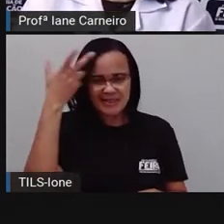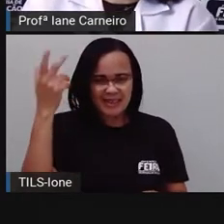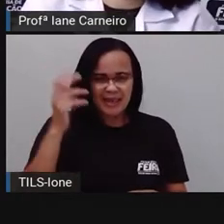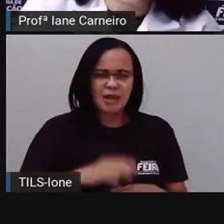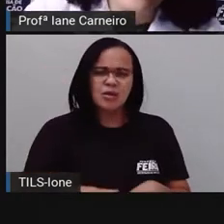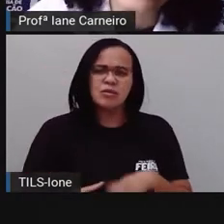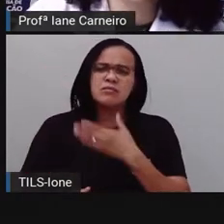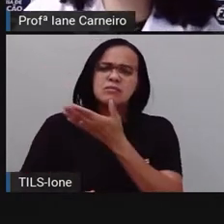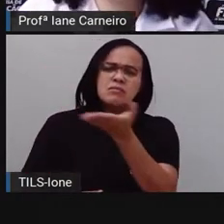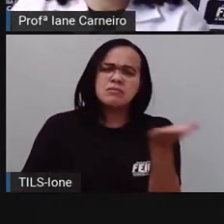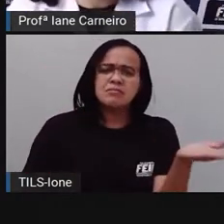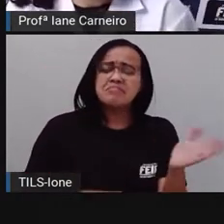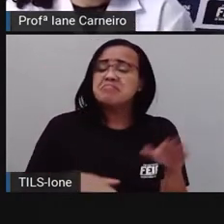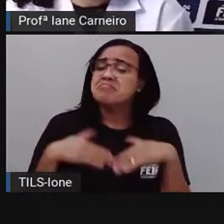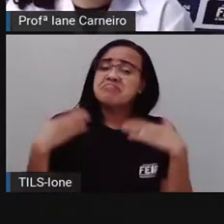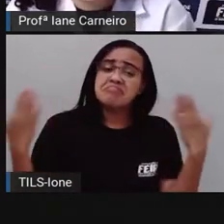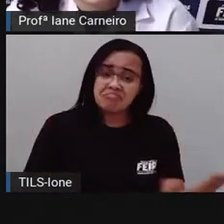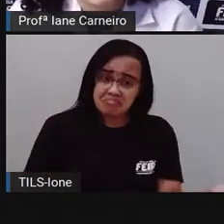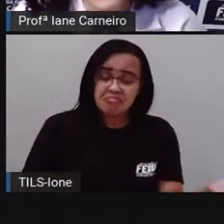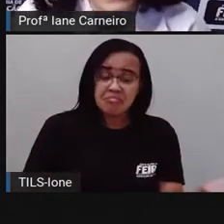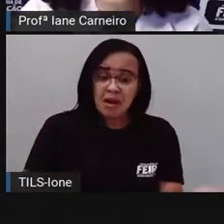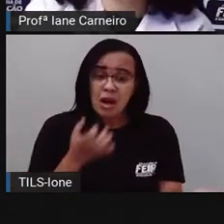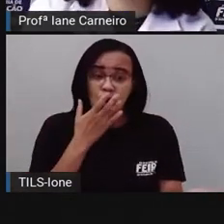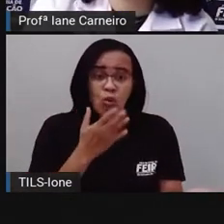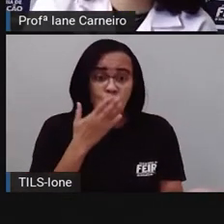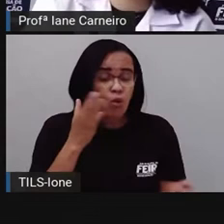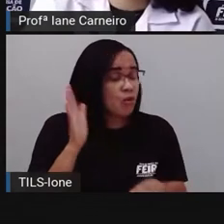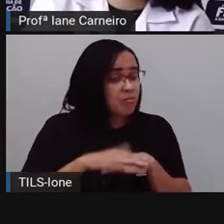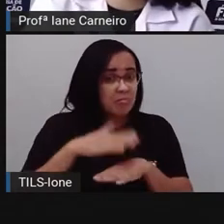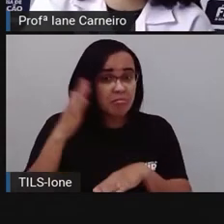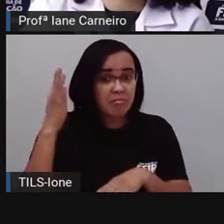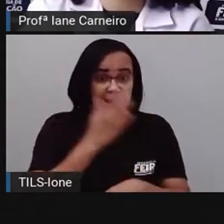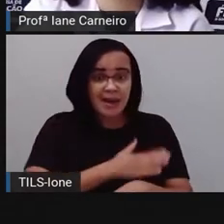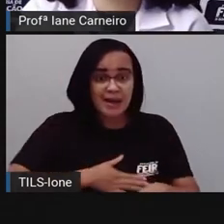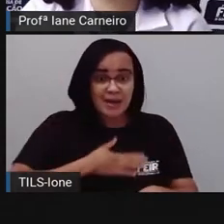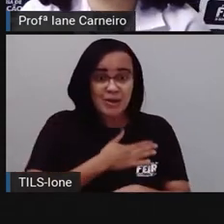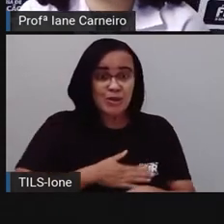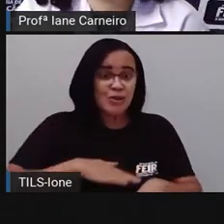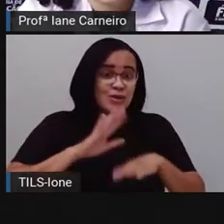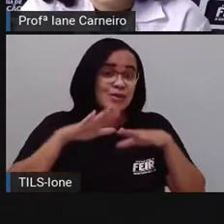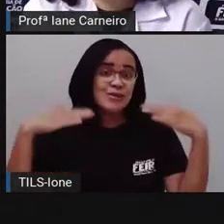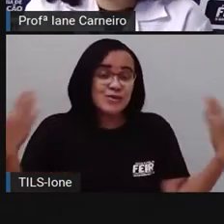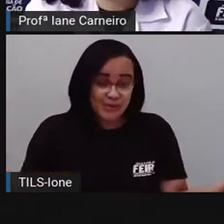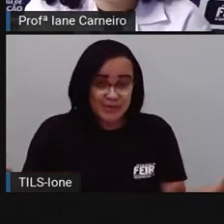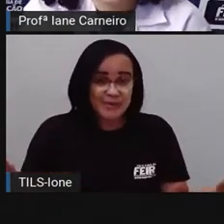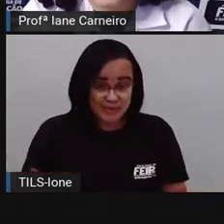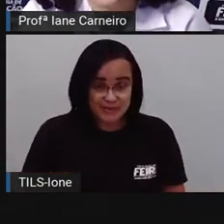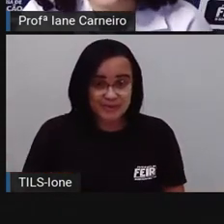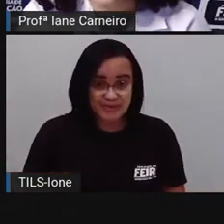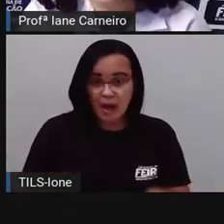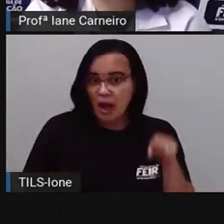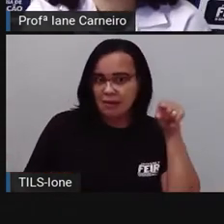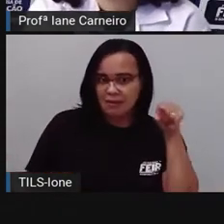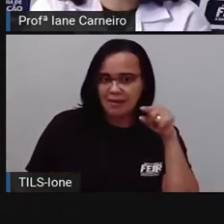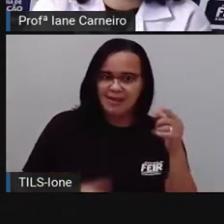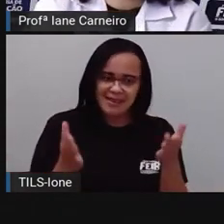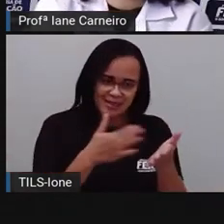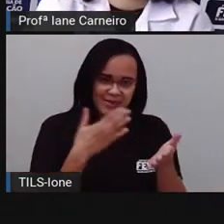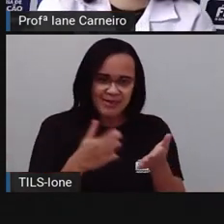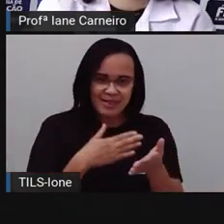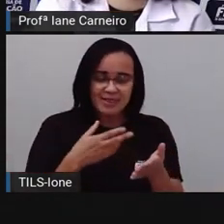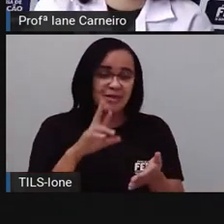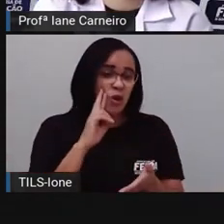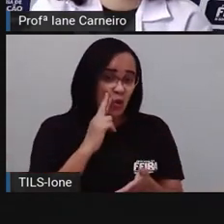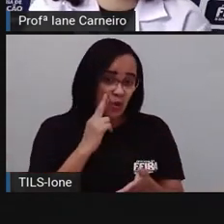saber de você, qual é a sua cor preferida, né? A do camaleão foi, era a cor de rosa. A